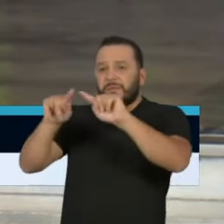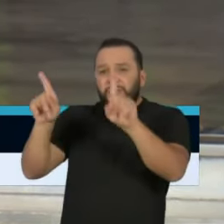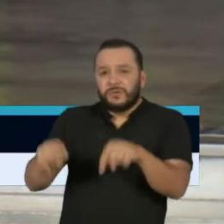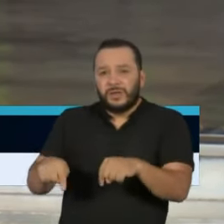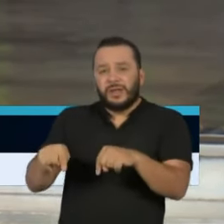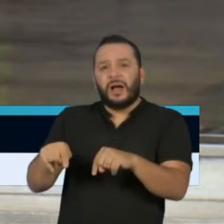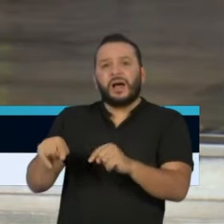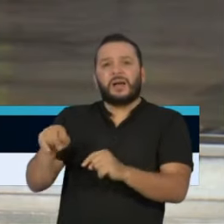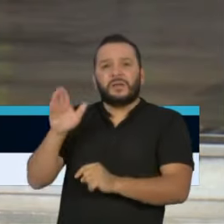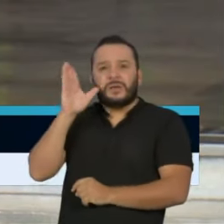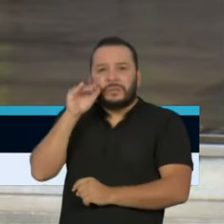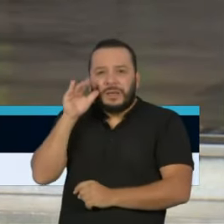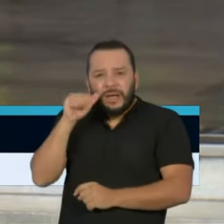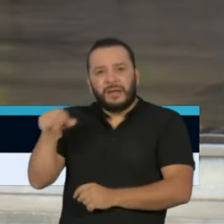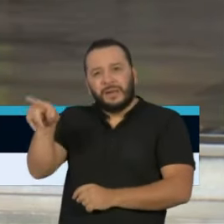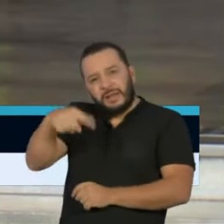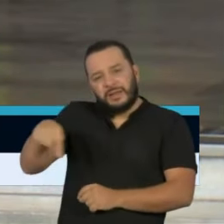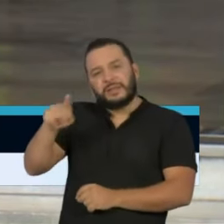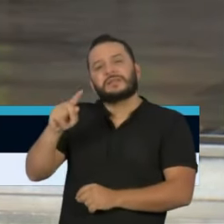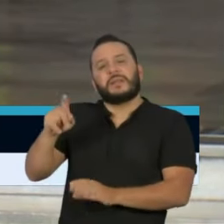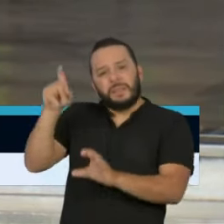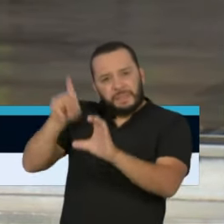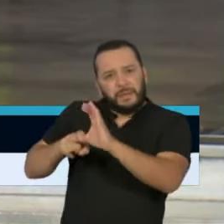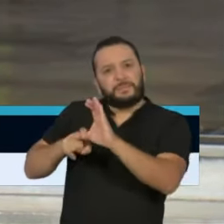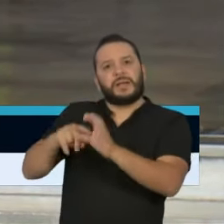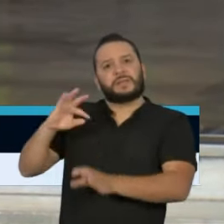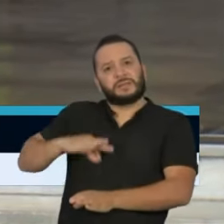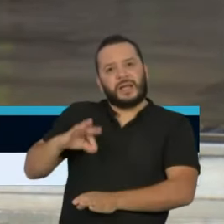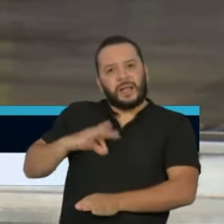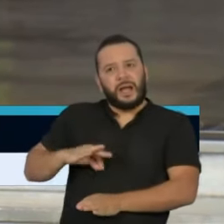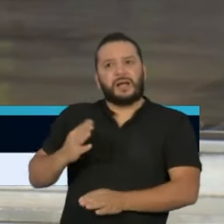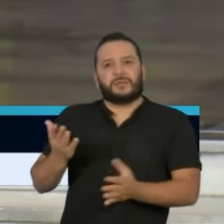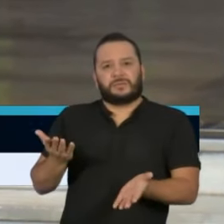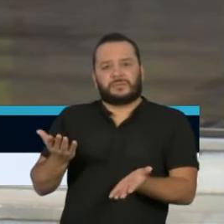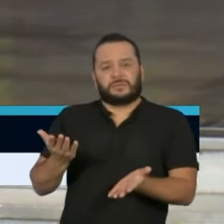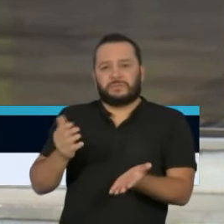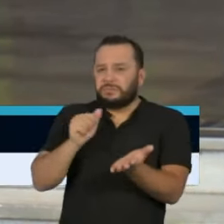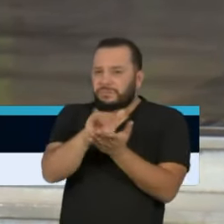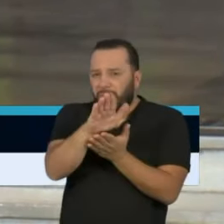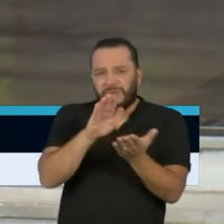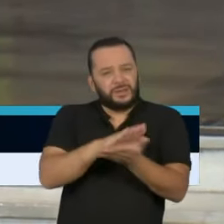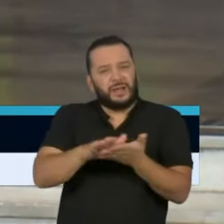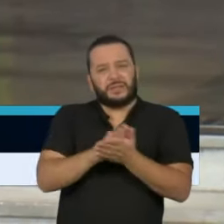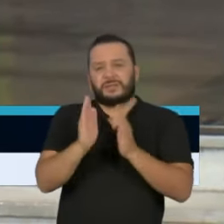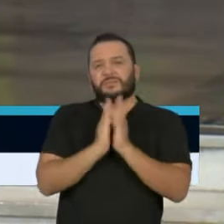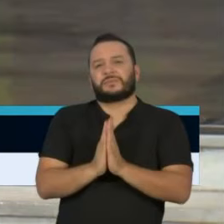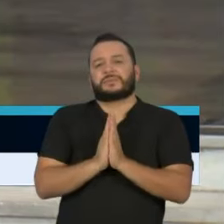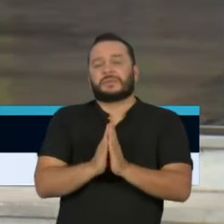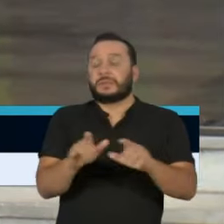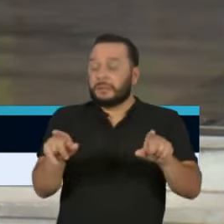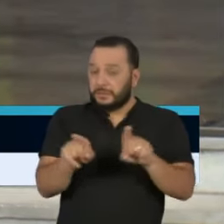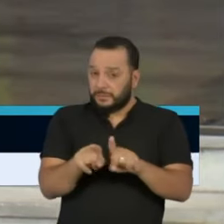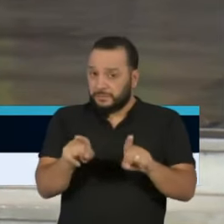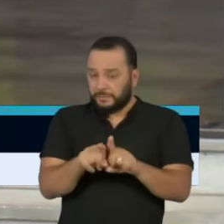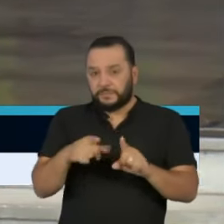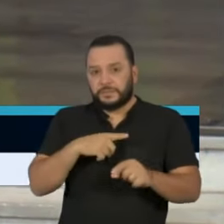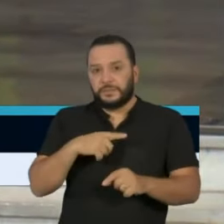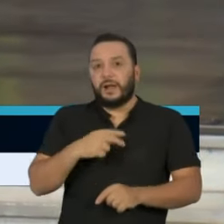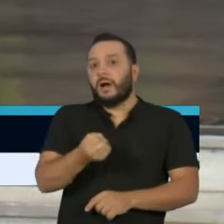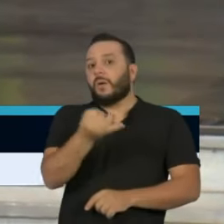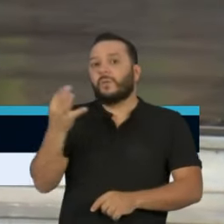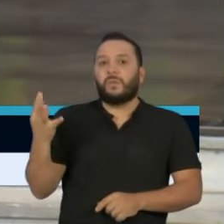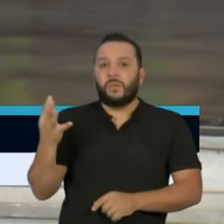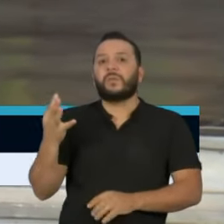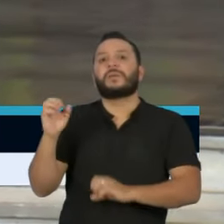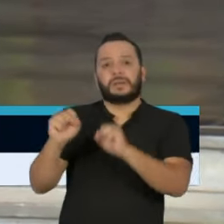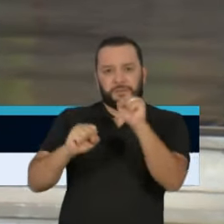do salário para sobreviver. Quero aproveitar, Bruno Covas, e agradecer algumas empresas. Não vou